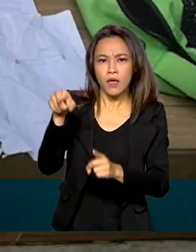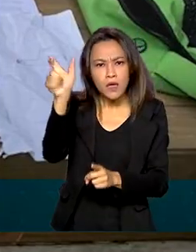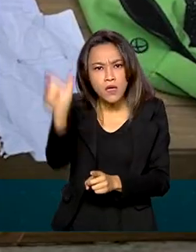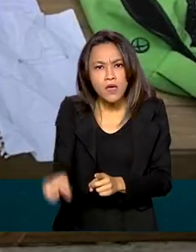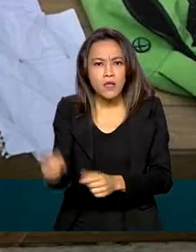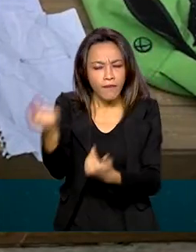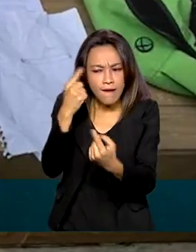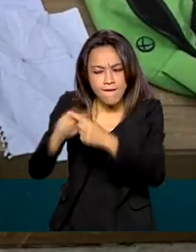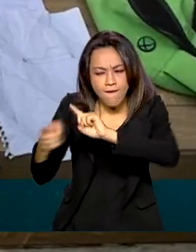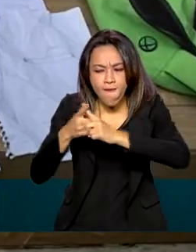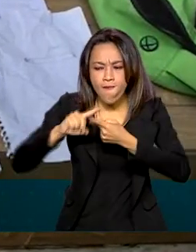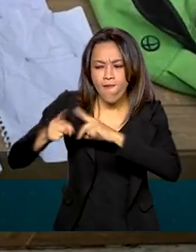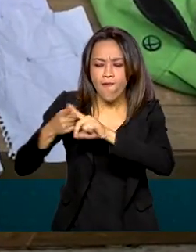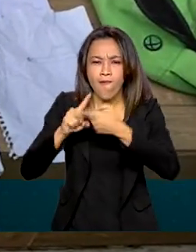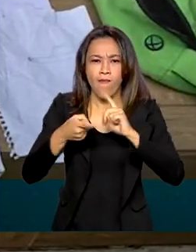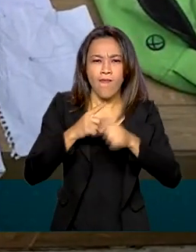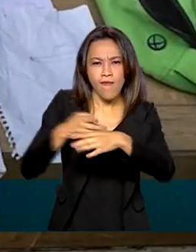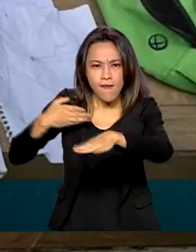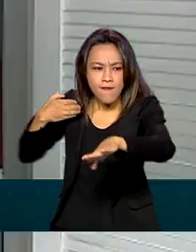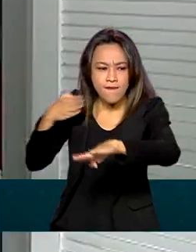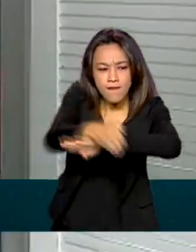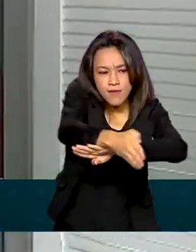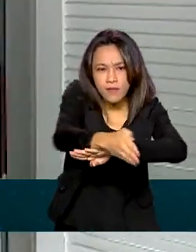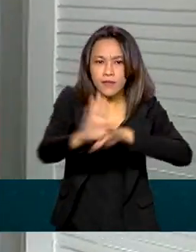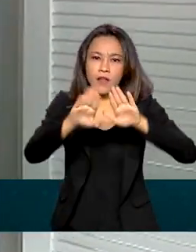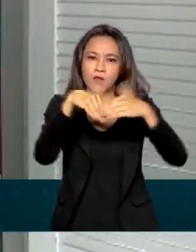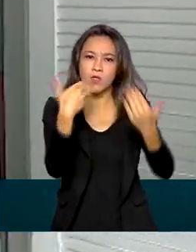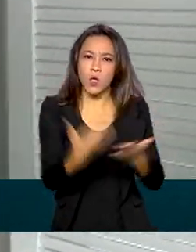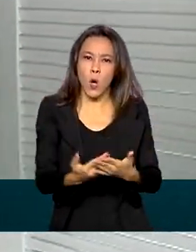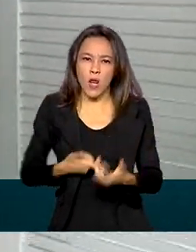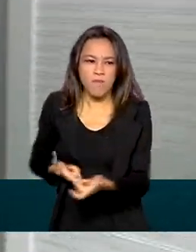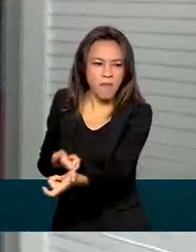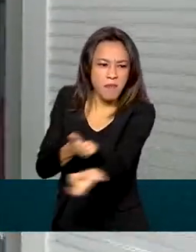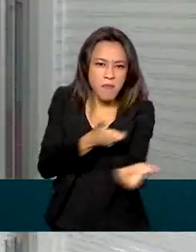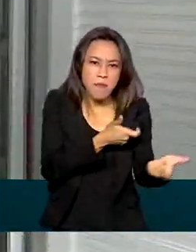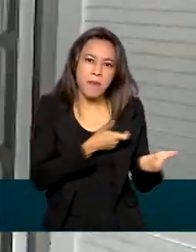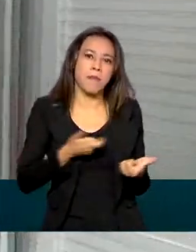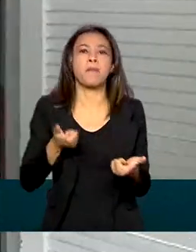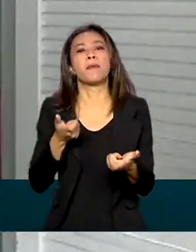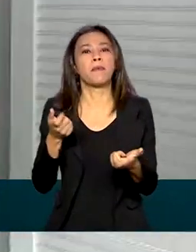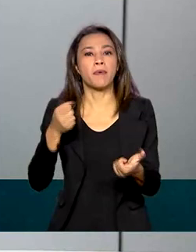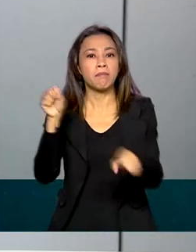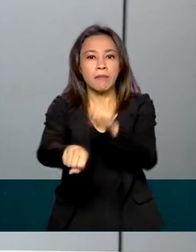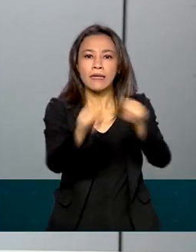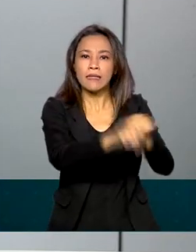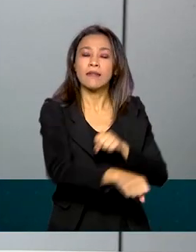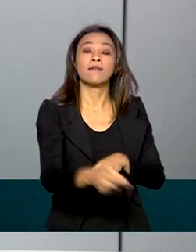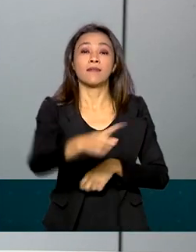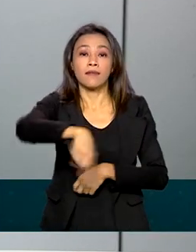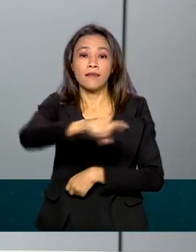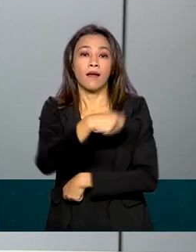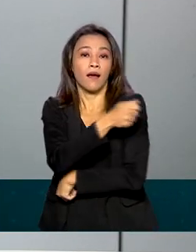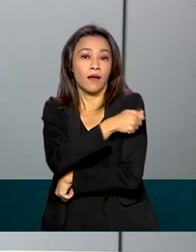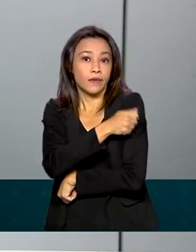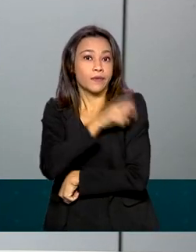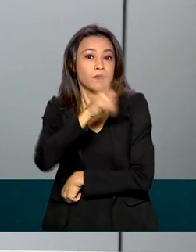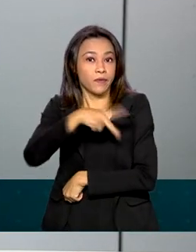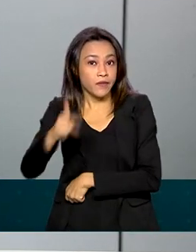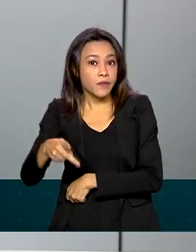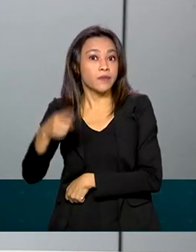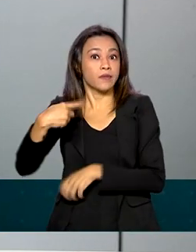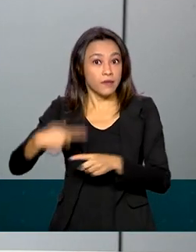planejava atacar uma escola no Estado e matar alunos e professores. A prevenção de crimes